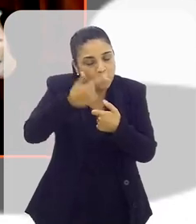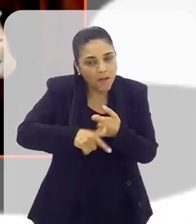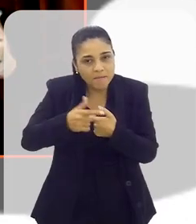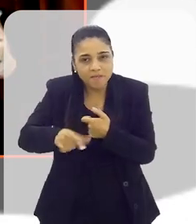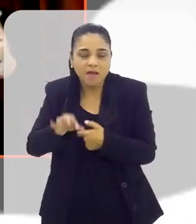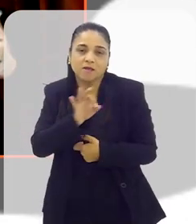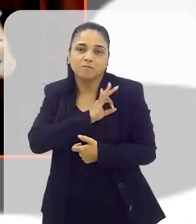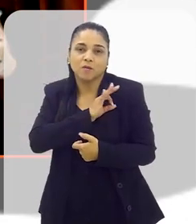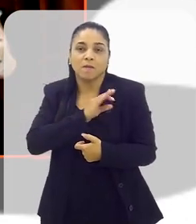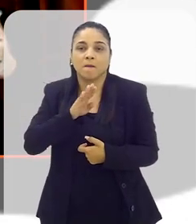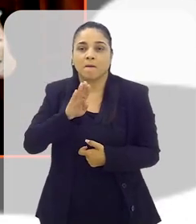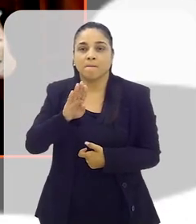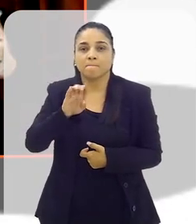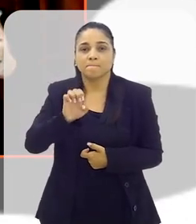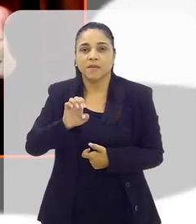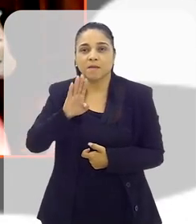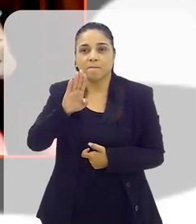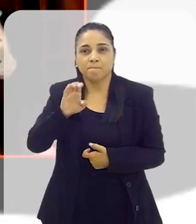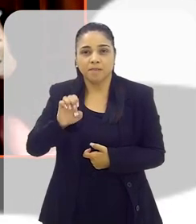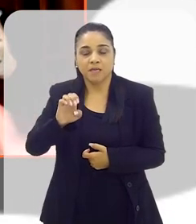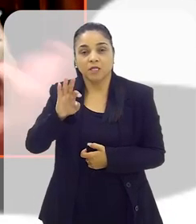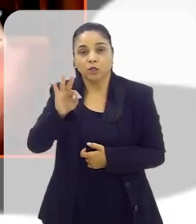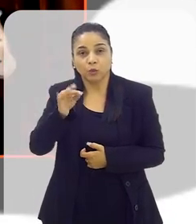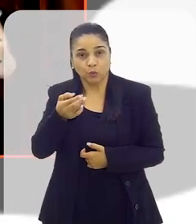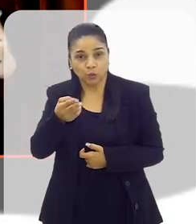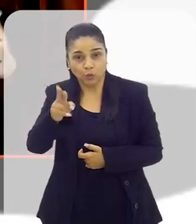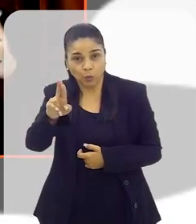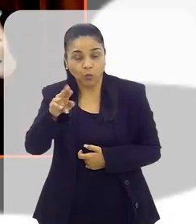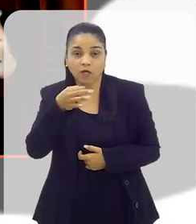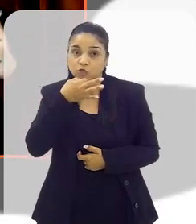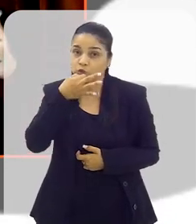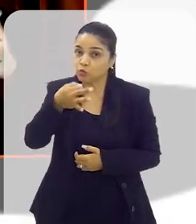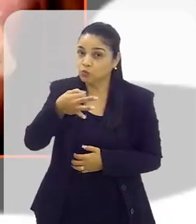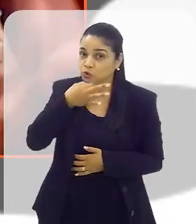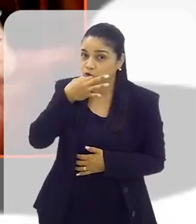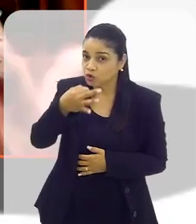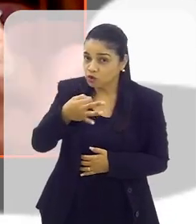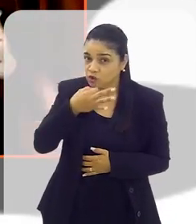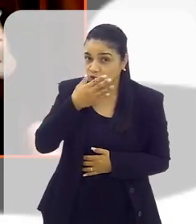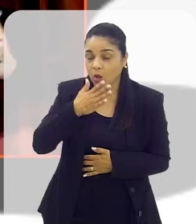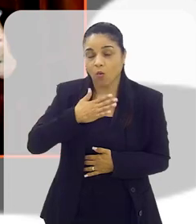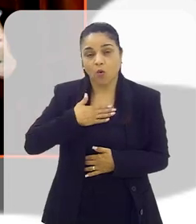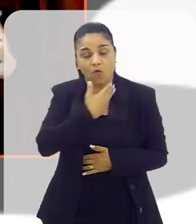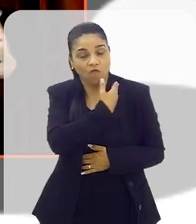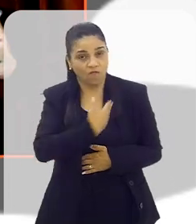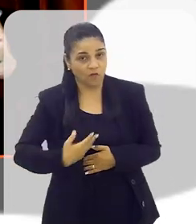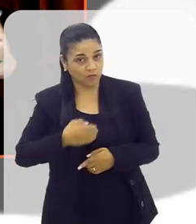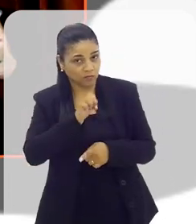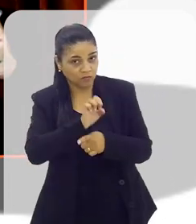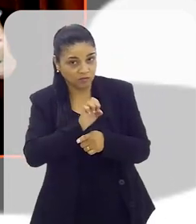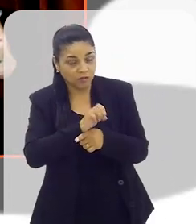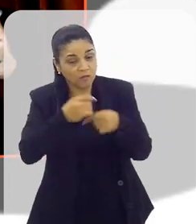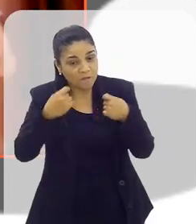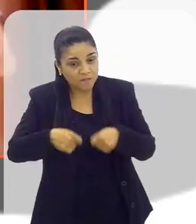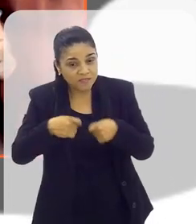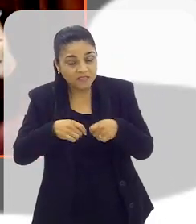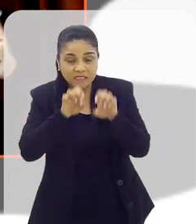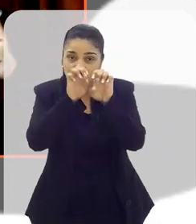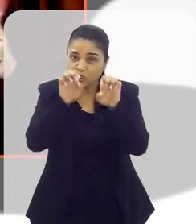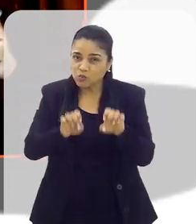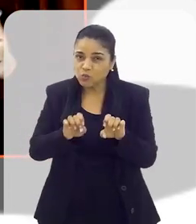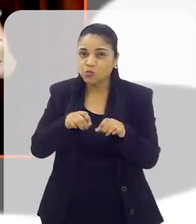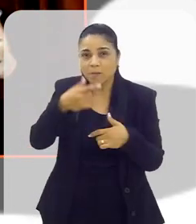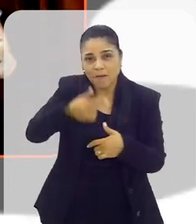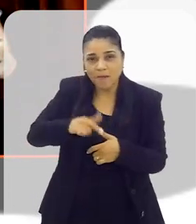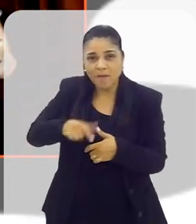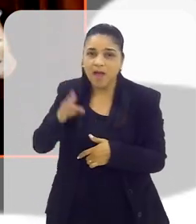municípios também. Então o BPTUR, por exemplo, é uma sugestão que eu daria para o governo do estado, precisa ser